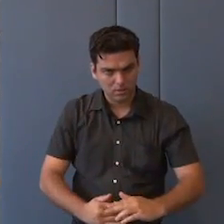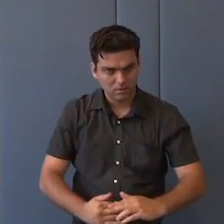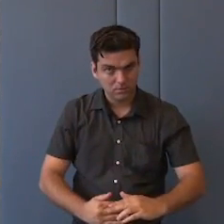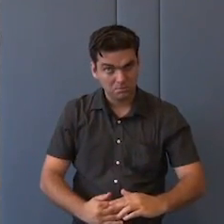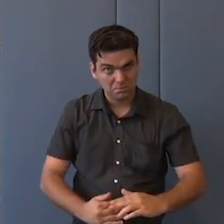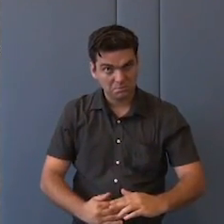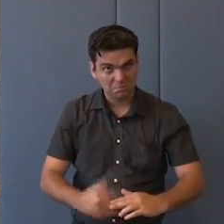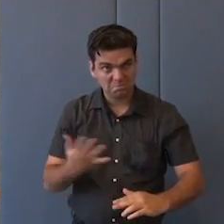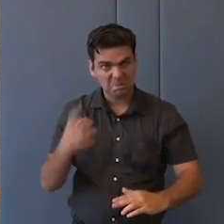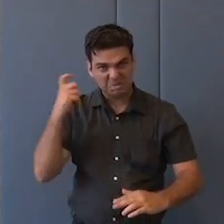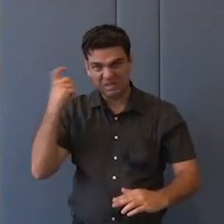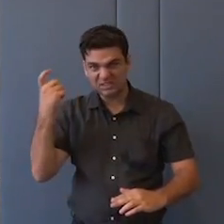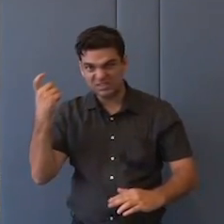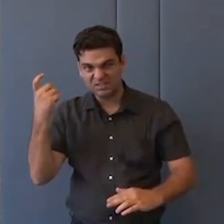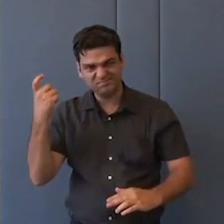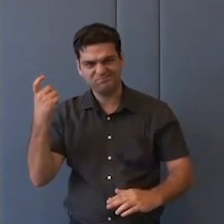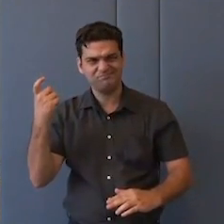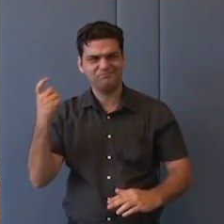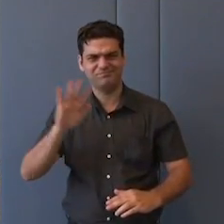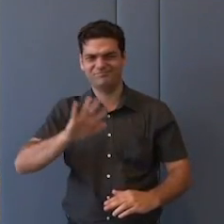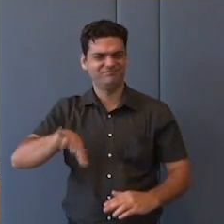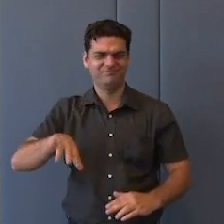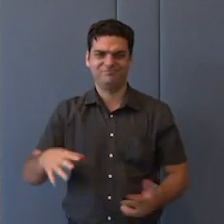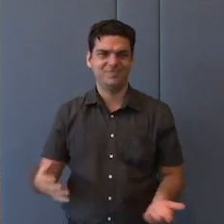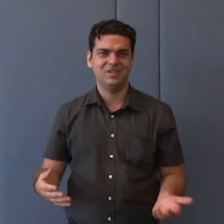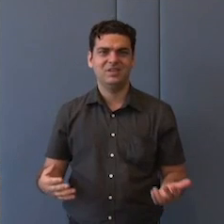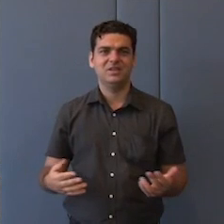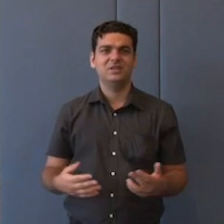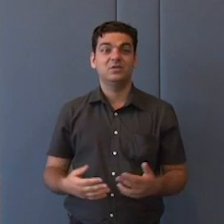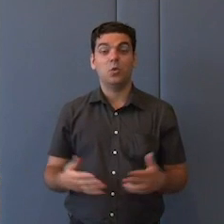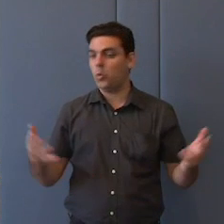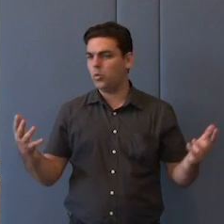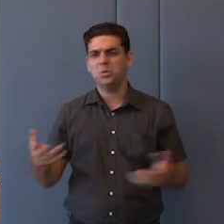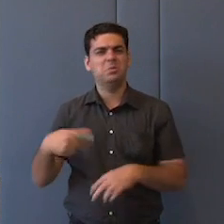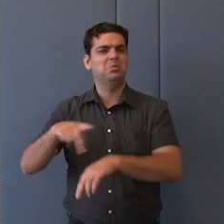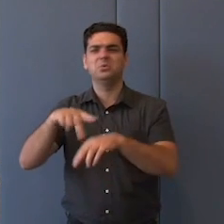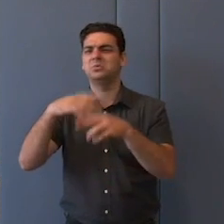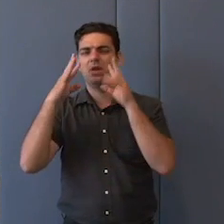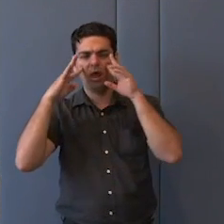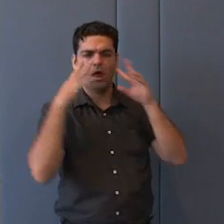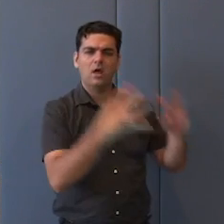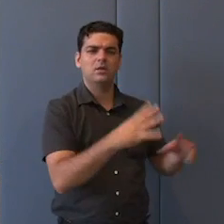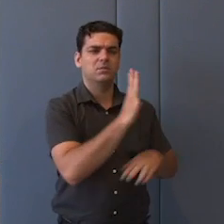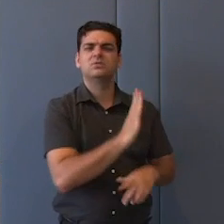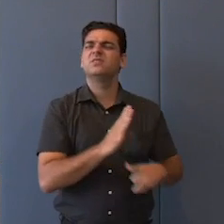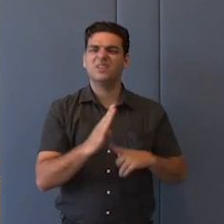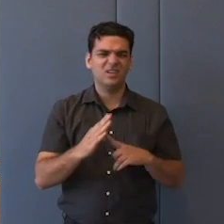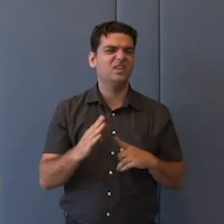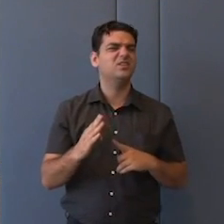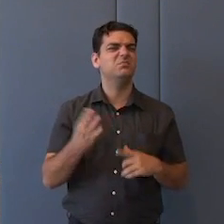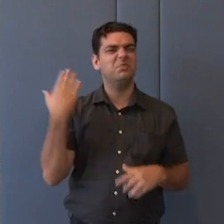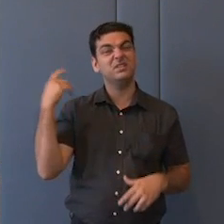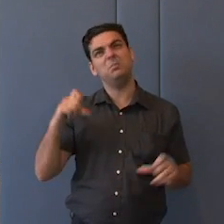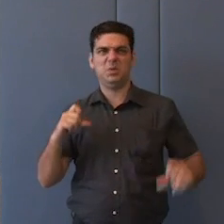Tenho visto isso claramente ao redor do mundo, o Brasil hoje é olhado com muito mais interesse, com muito mais atenção do que era no